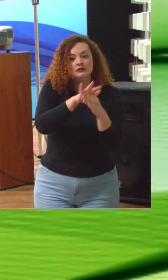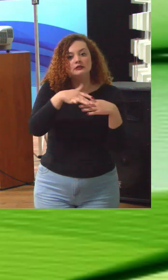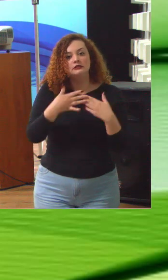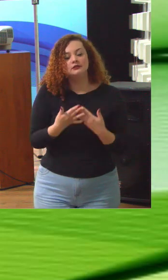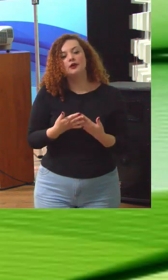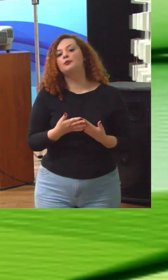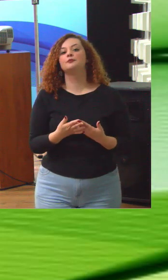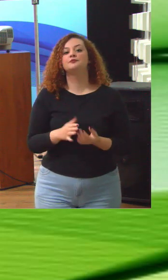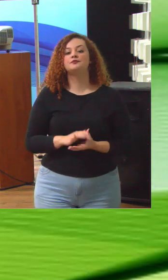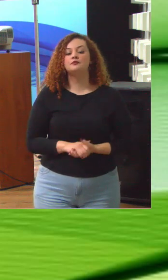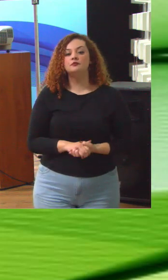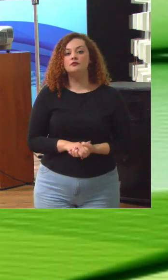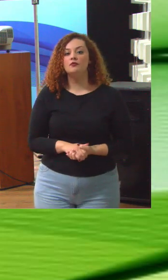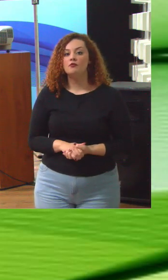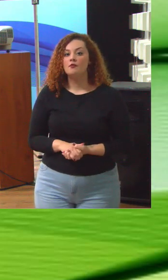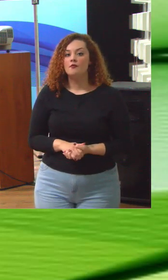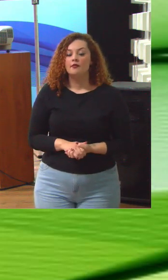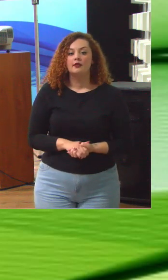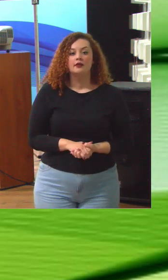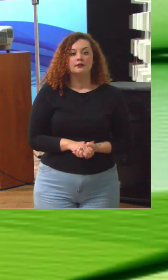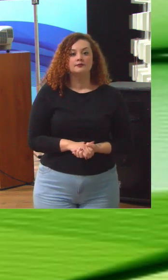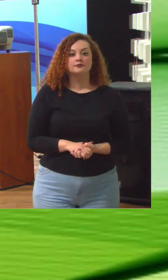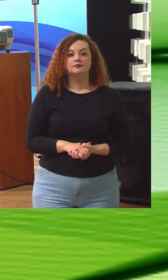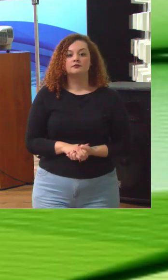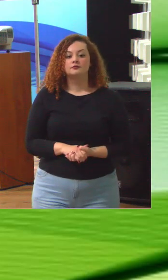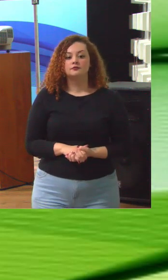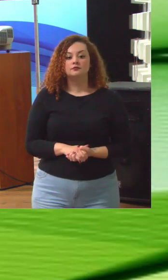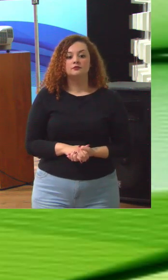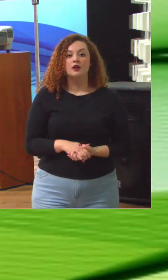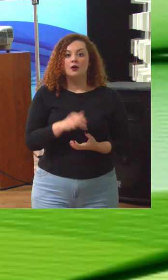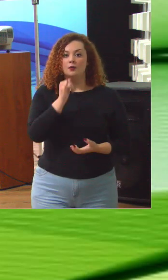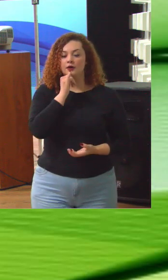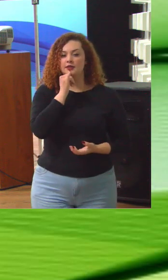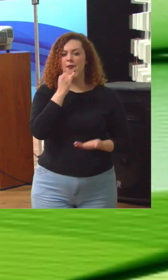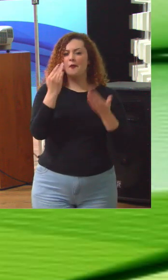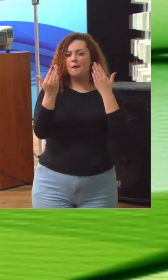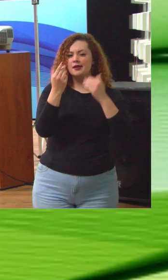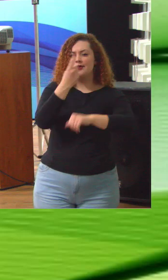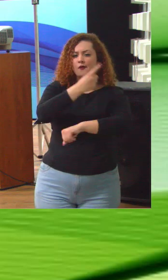analogia com o condomínio é uma boa analogia